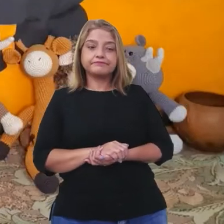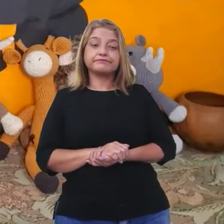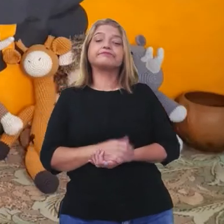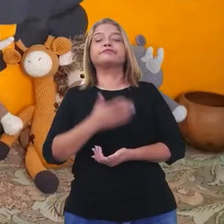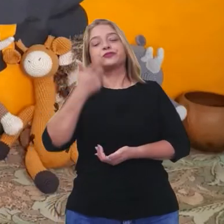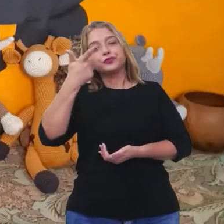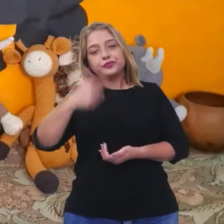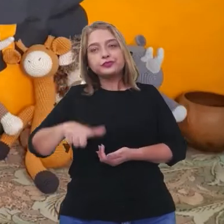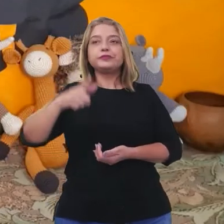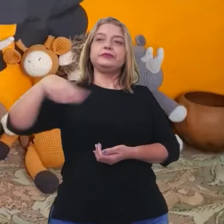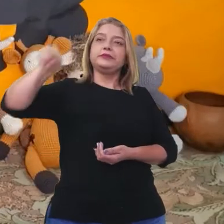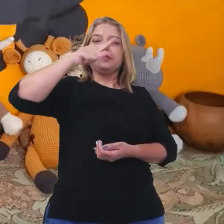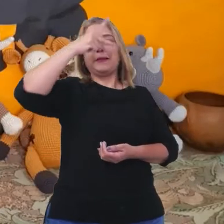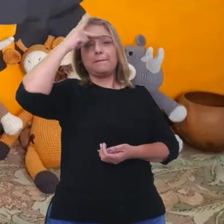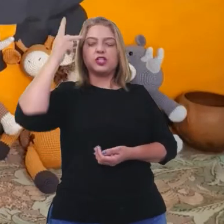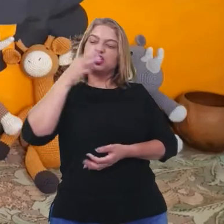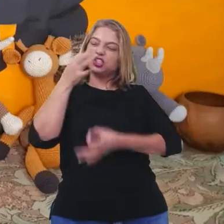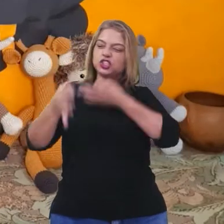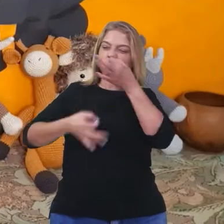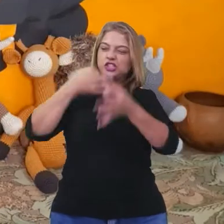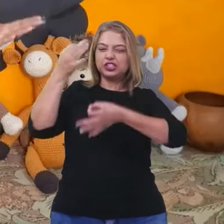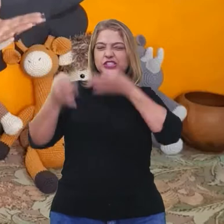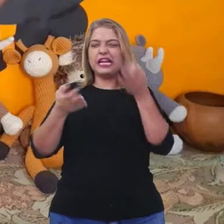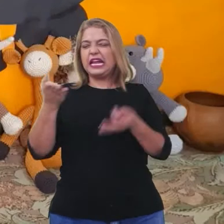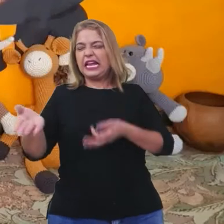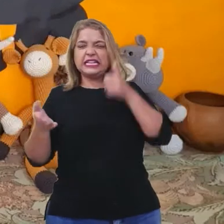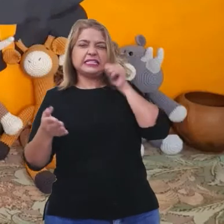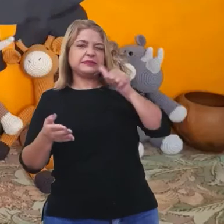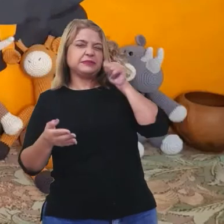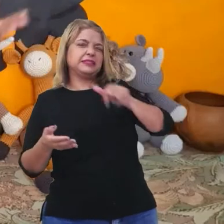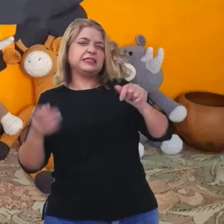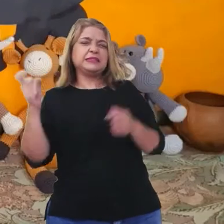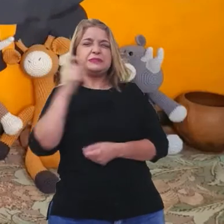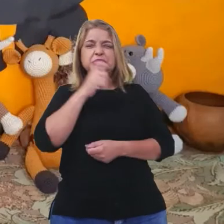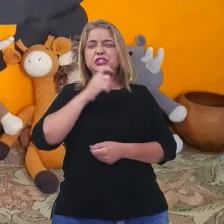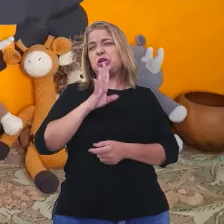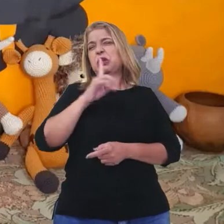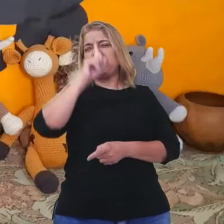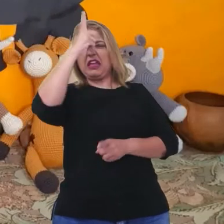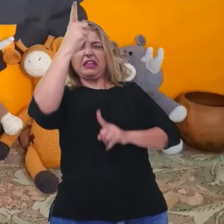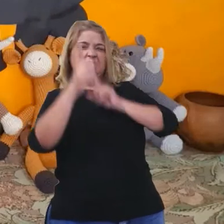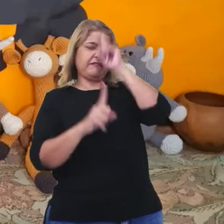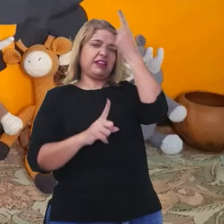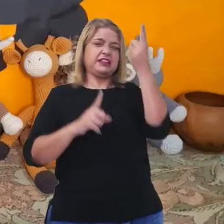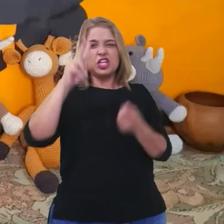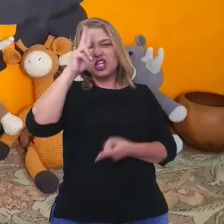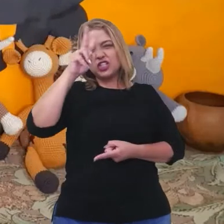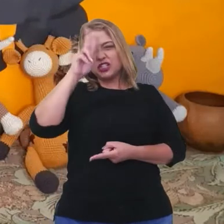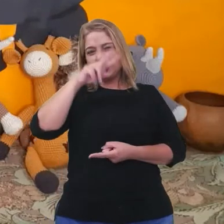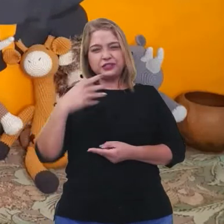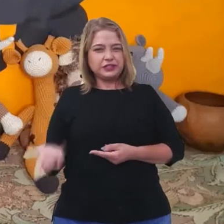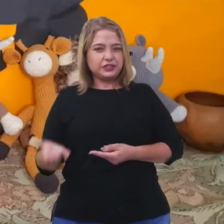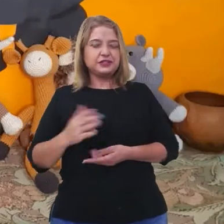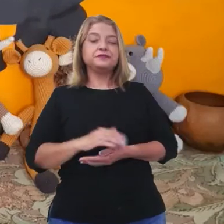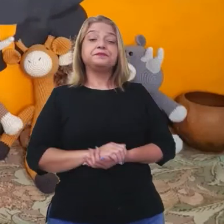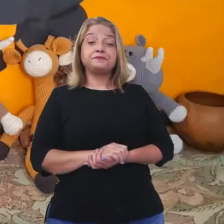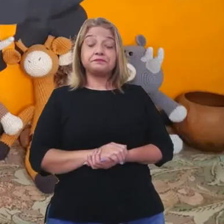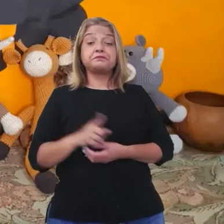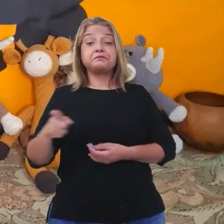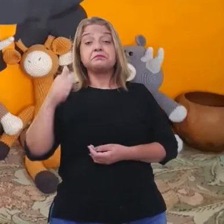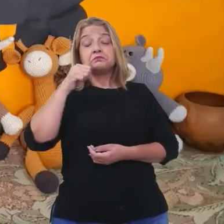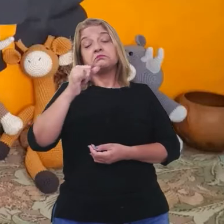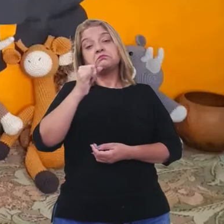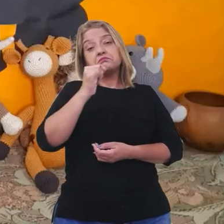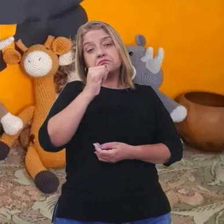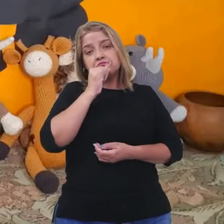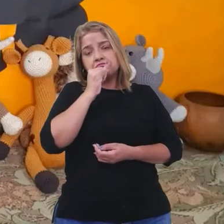novo ficaram criticando. Essa parte se inventa cada história. A tristeza dela